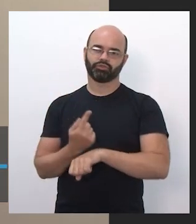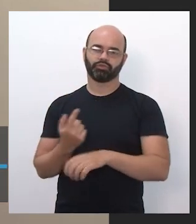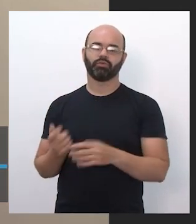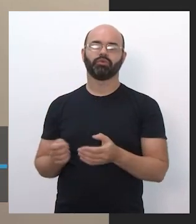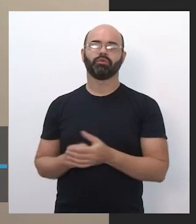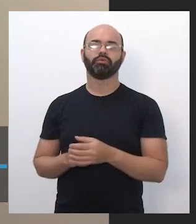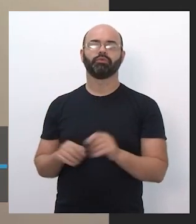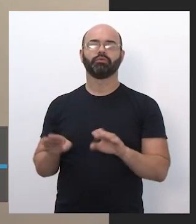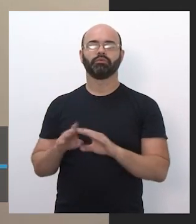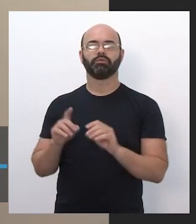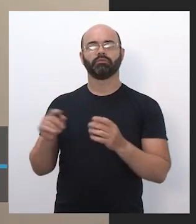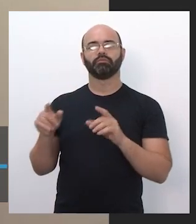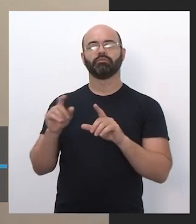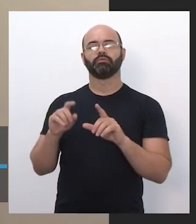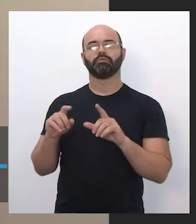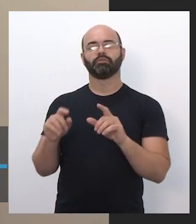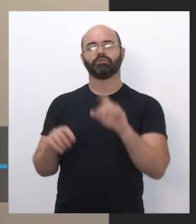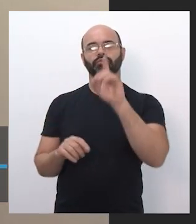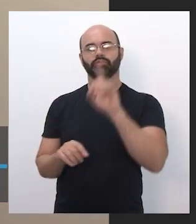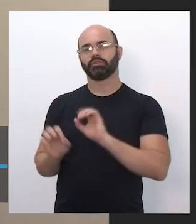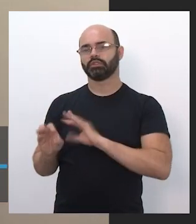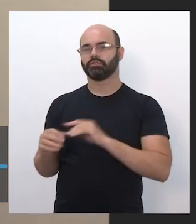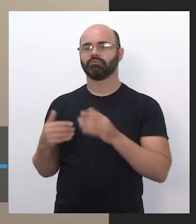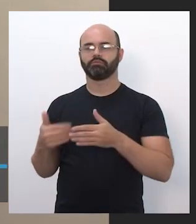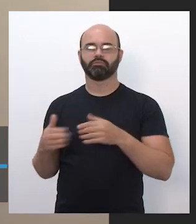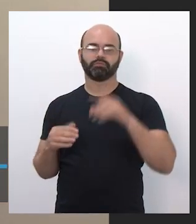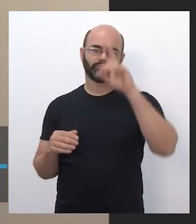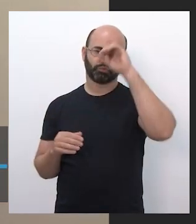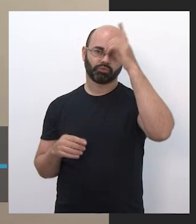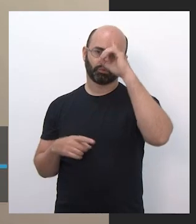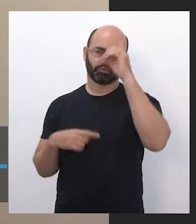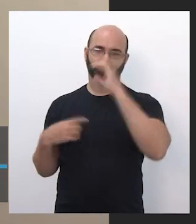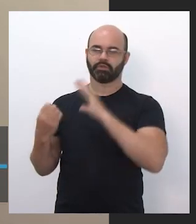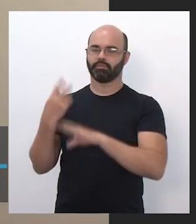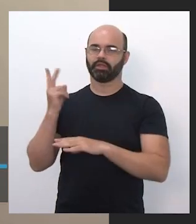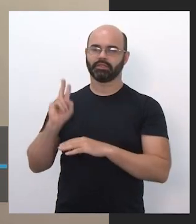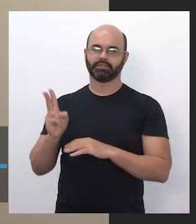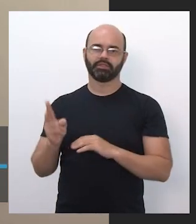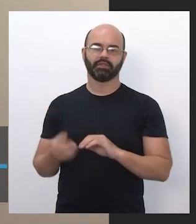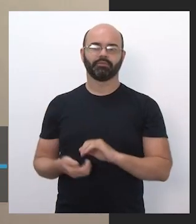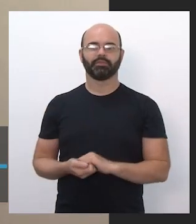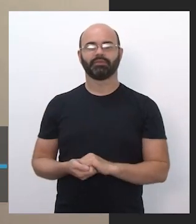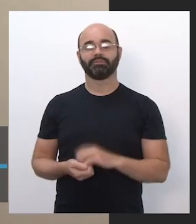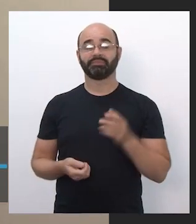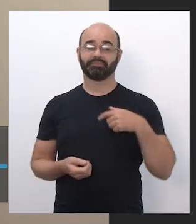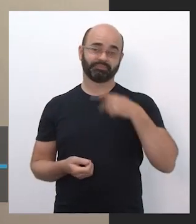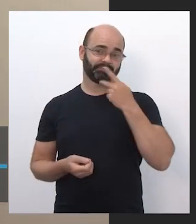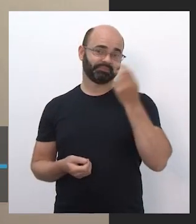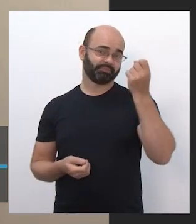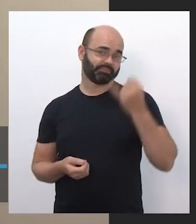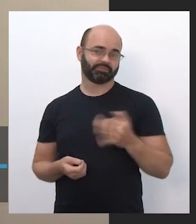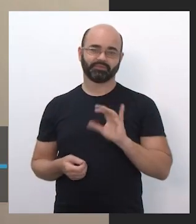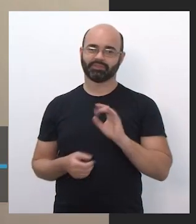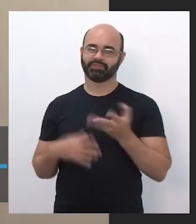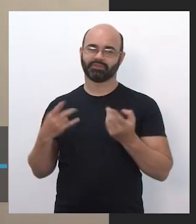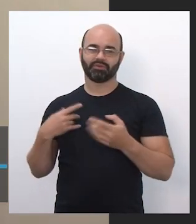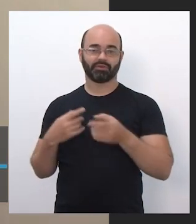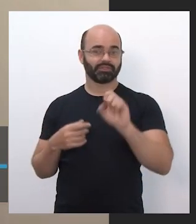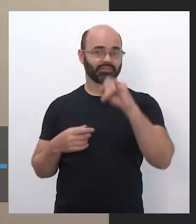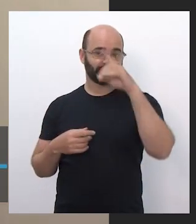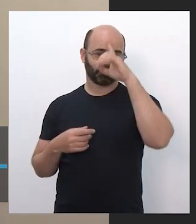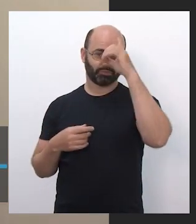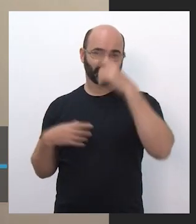nas diretorias de ensino, tá bom? E eles estão sempre passando as dúvidas aqui para a gente. Era isso que eu tinha para falar, qualquer dúvida eu à disposição.